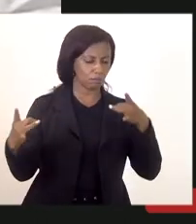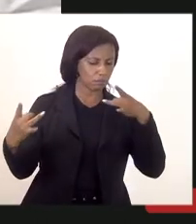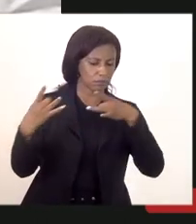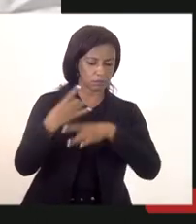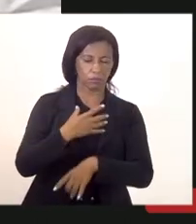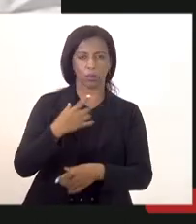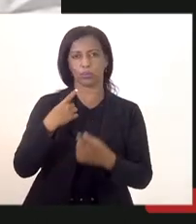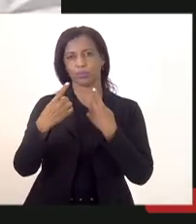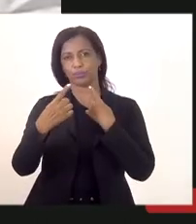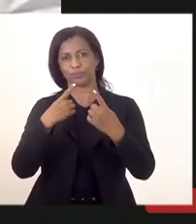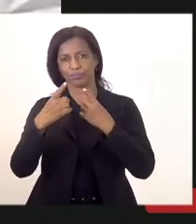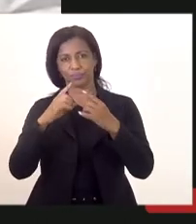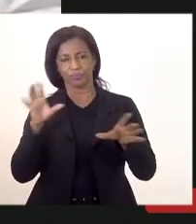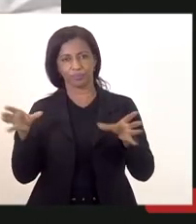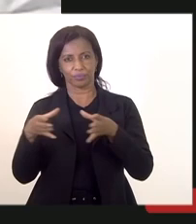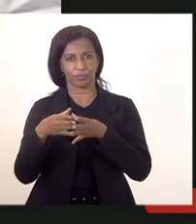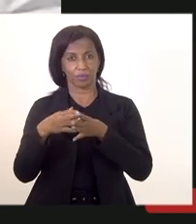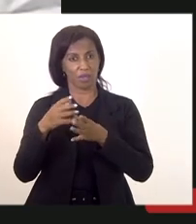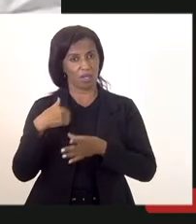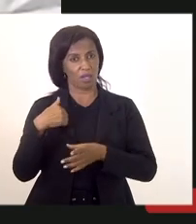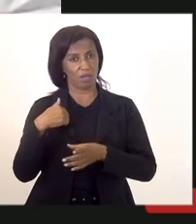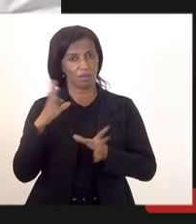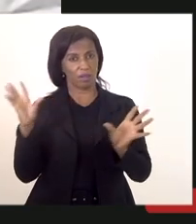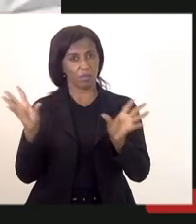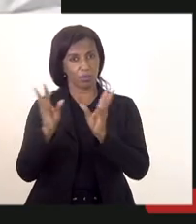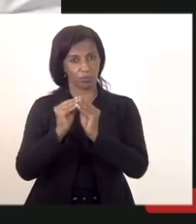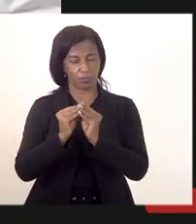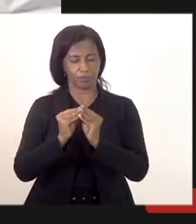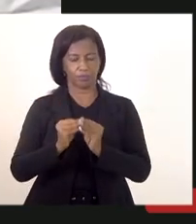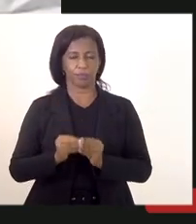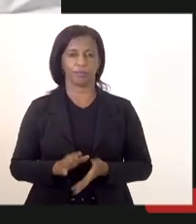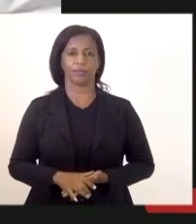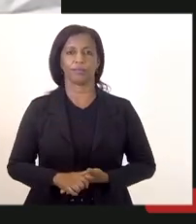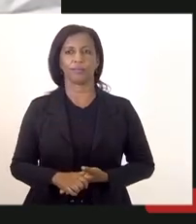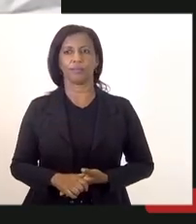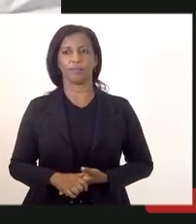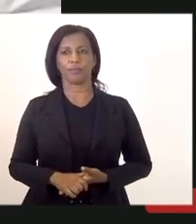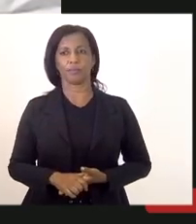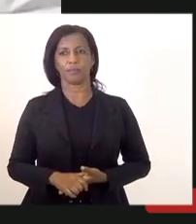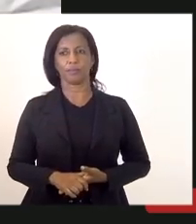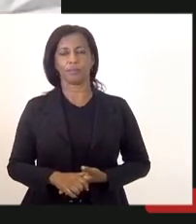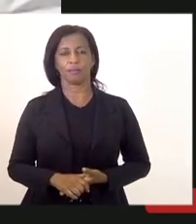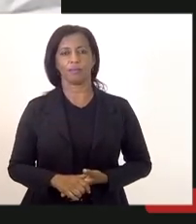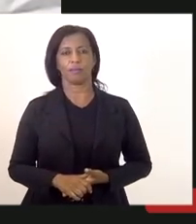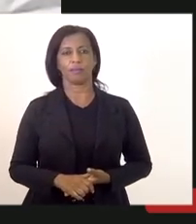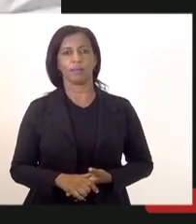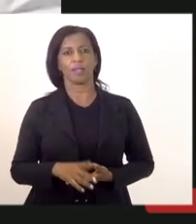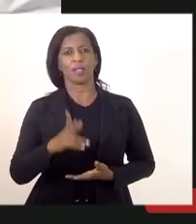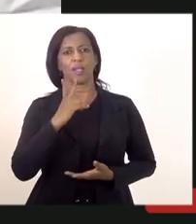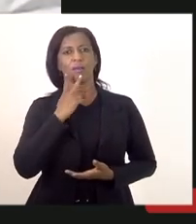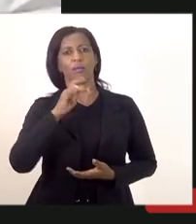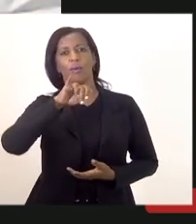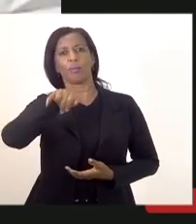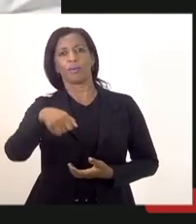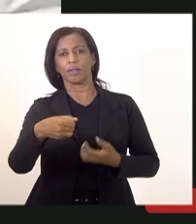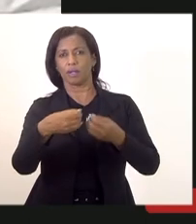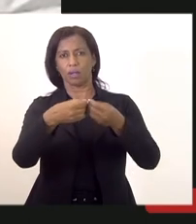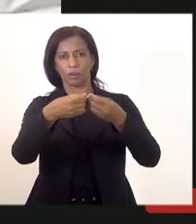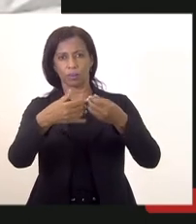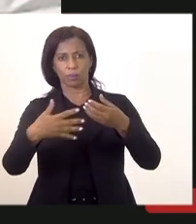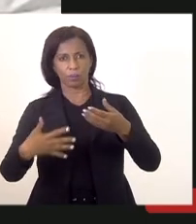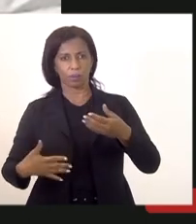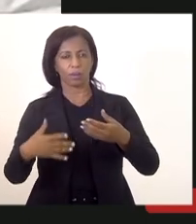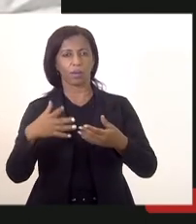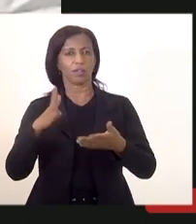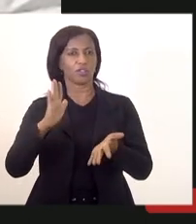aí vou tentar ser breve na verdade vou estar até retuagindo aí a dissertação que o senhor fez logo